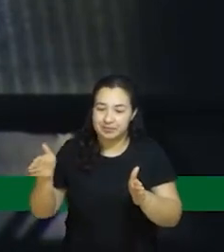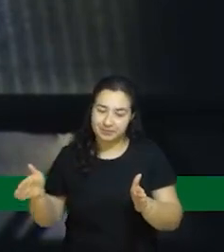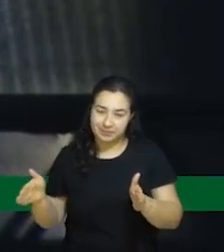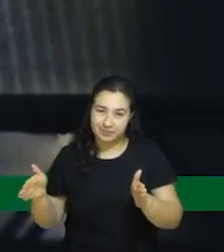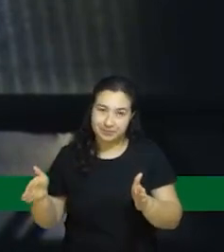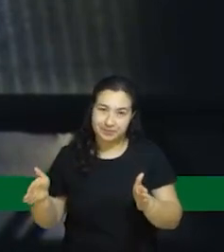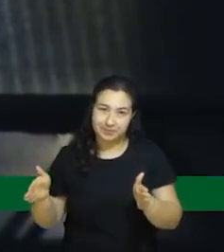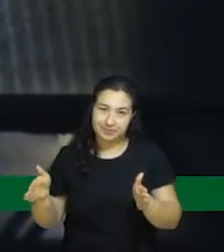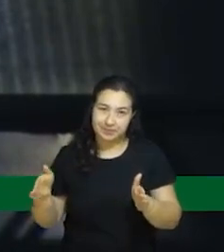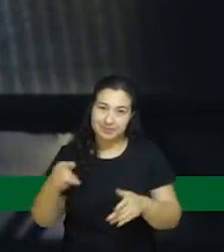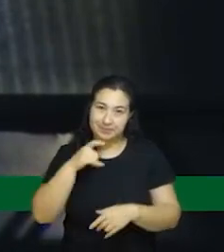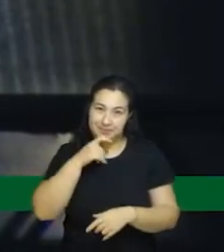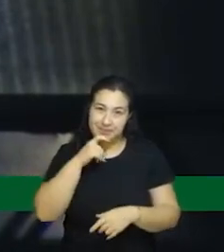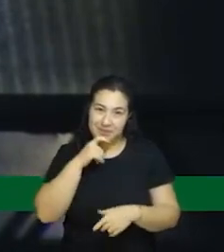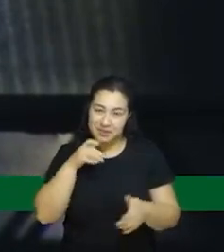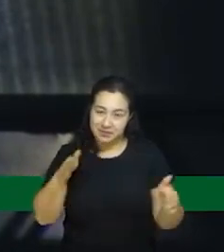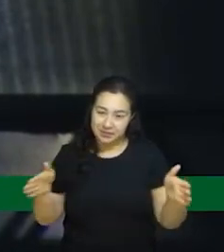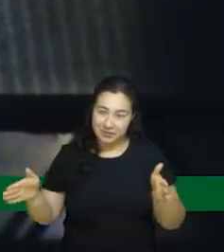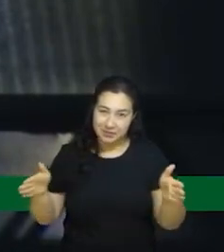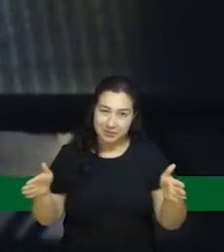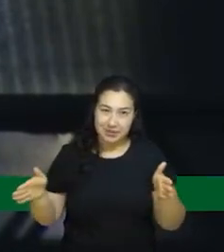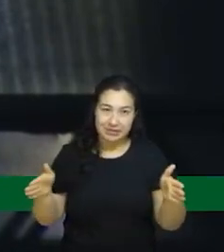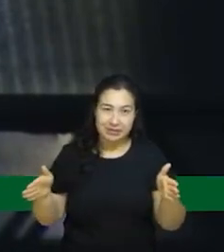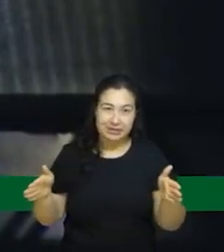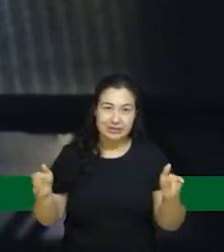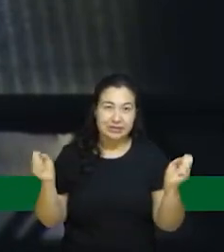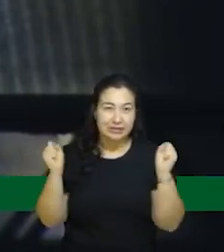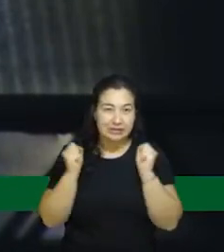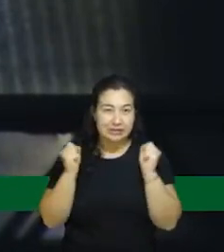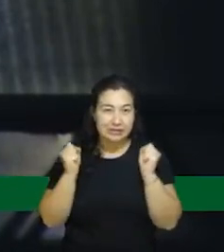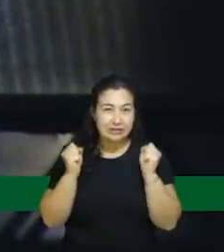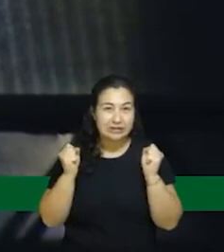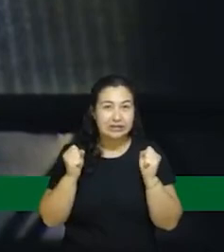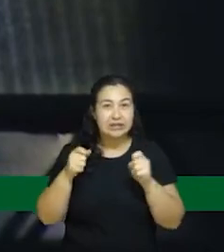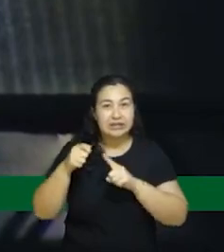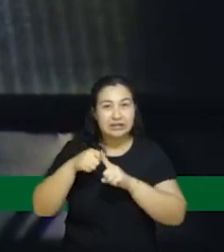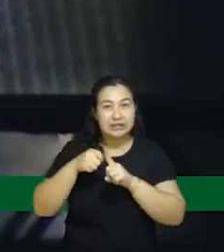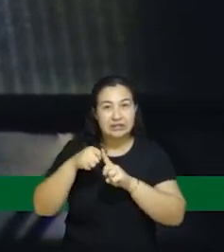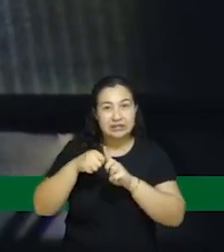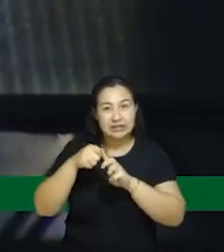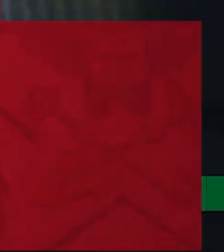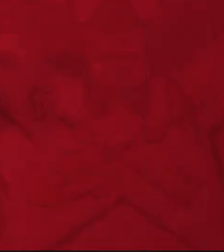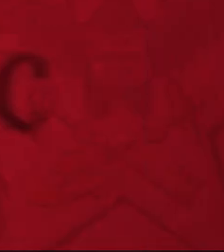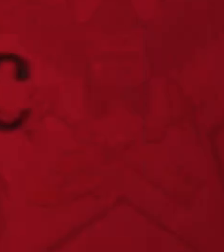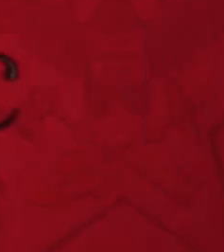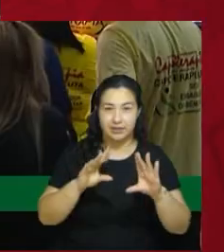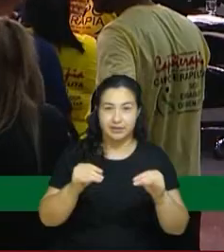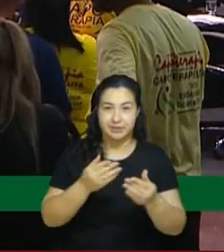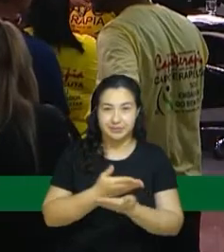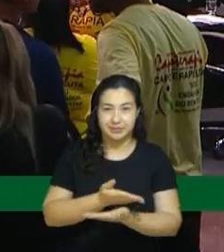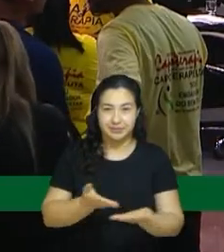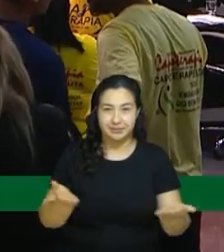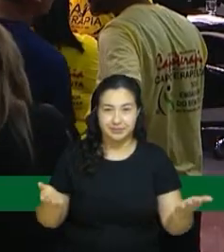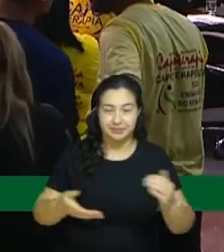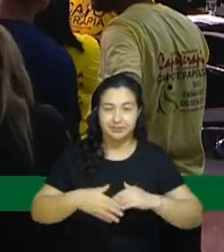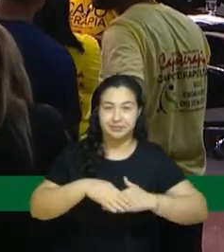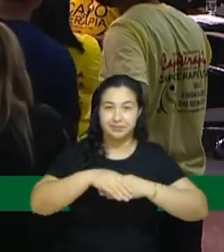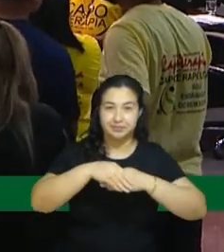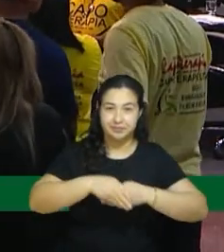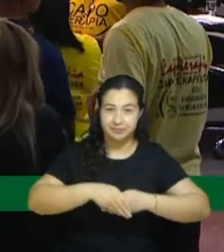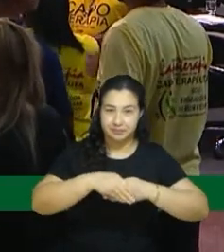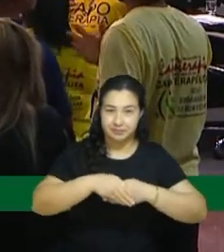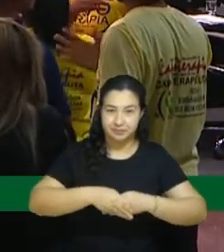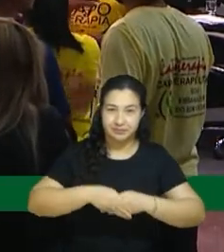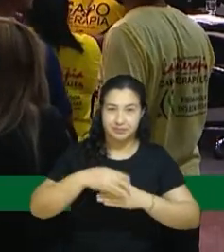a gente fez também aos três meses do inverno, conforme o governo do Estado. O veterinário Márcio